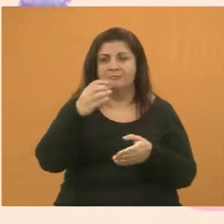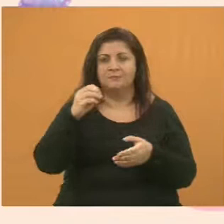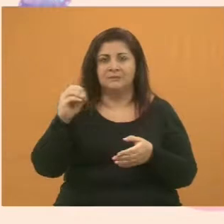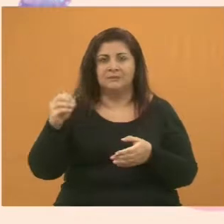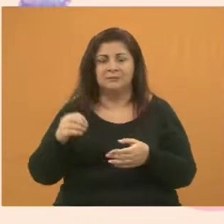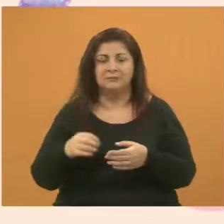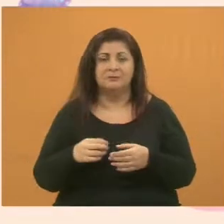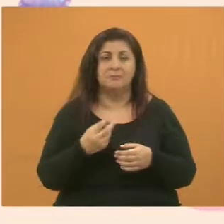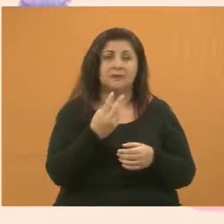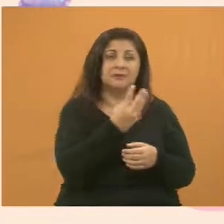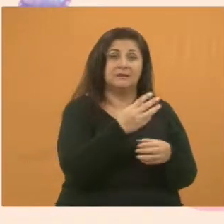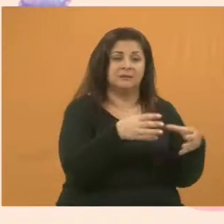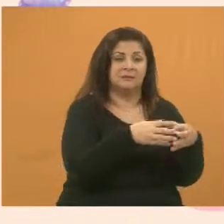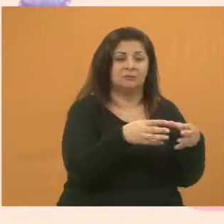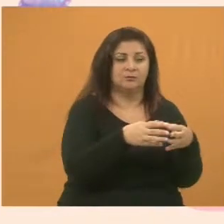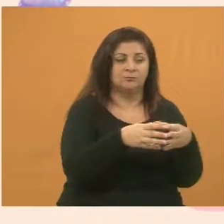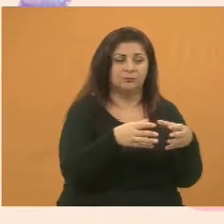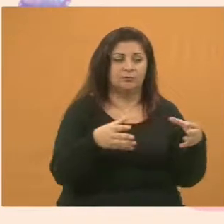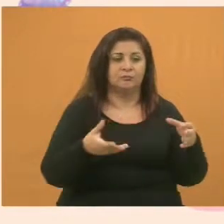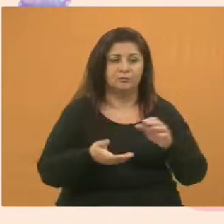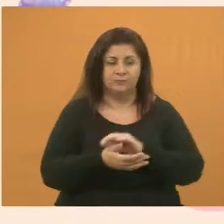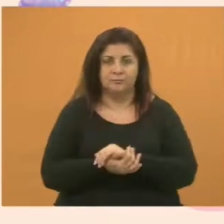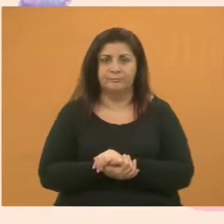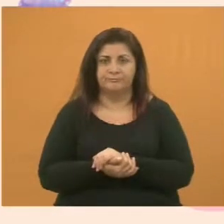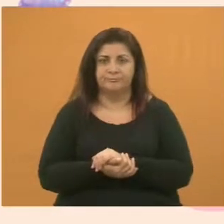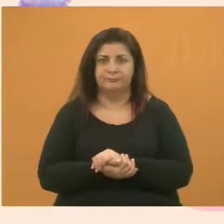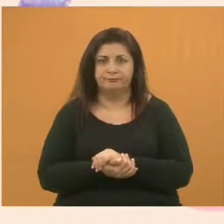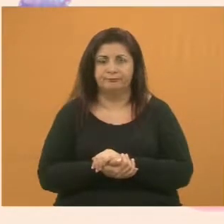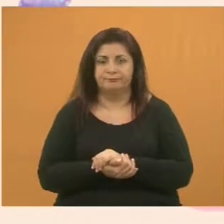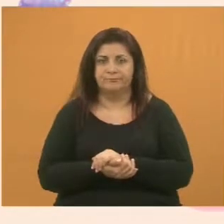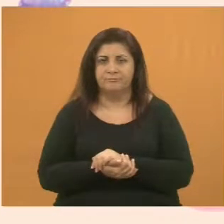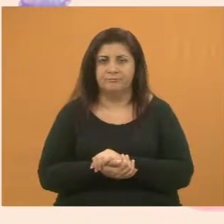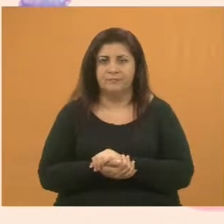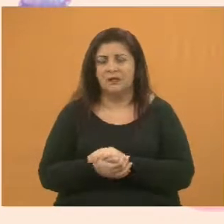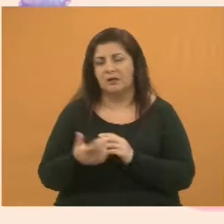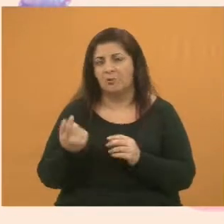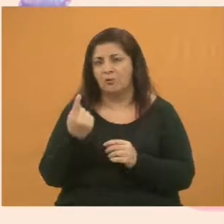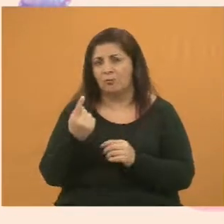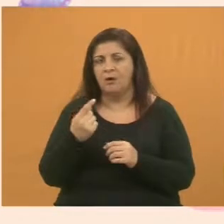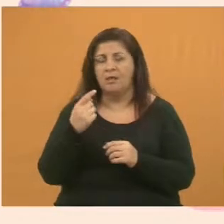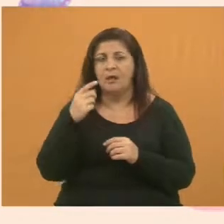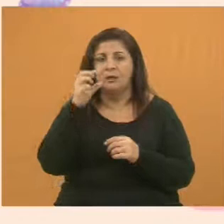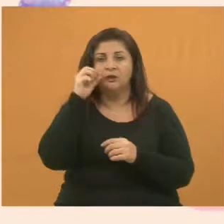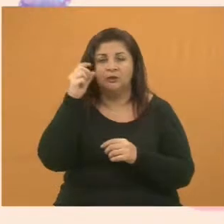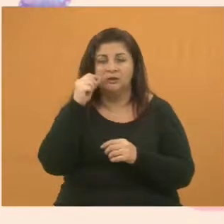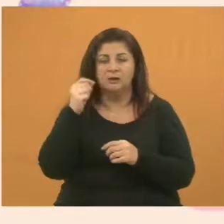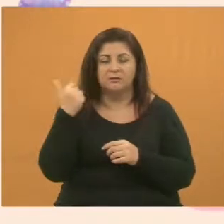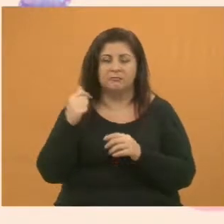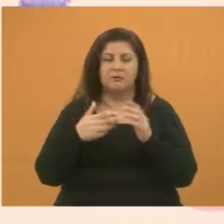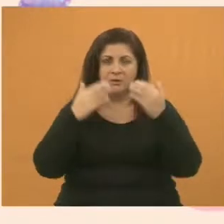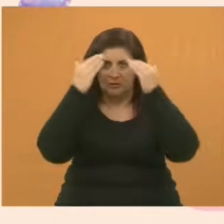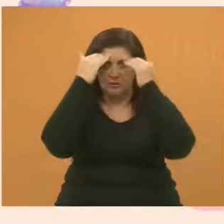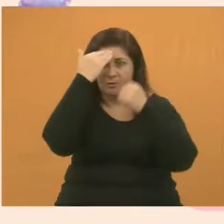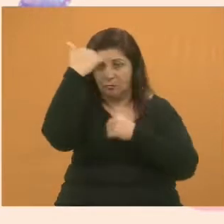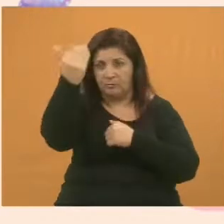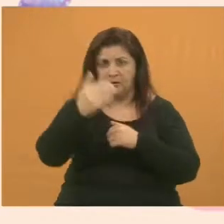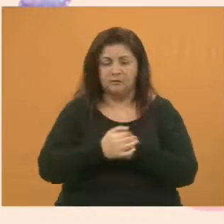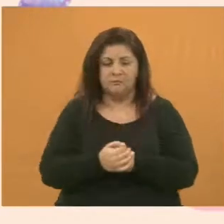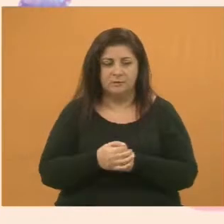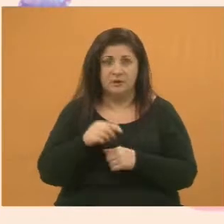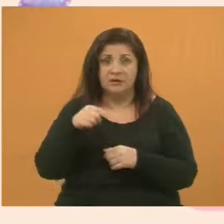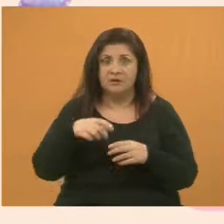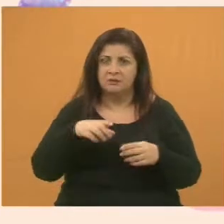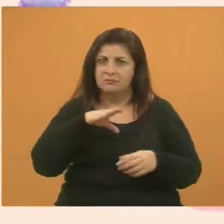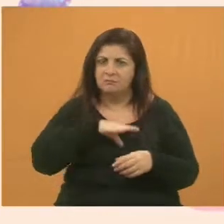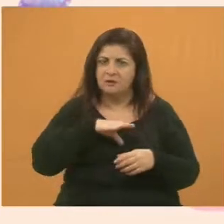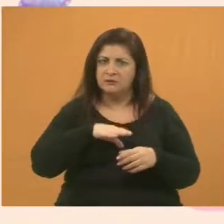da Amizade, Bicho Feliz e Cheirinho de Mial da Fátima Moraes, que foi homenageada hoje aqui na casa. Para você ver, uma cidade com 250 mil habitantes,